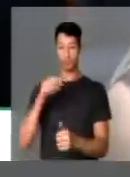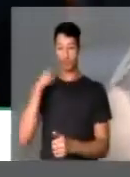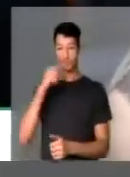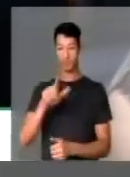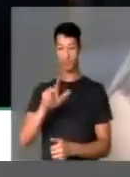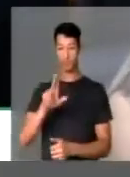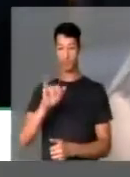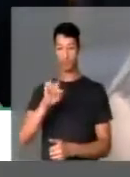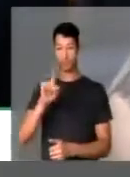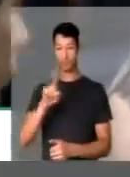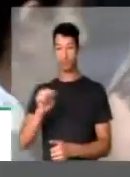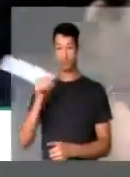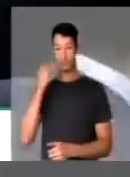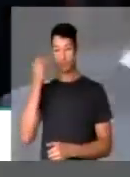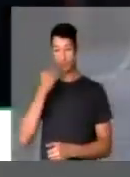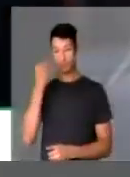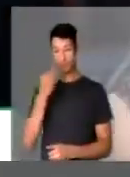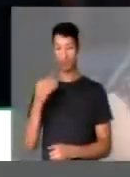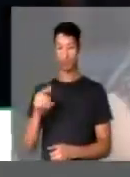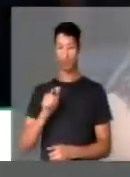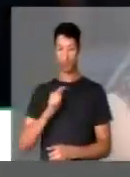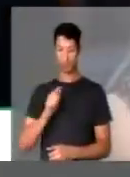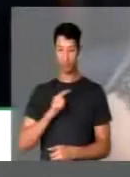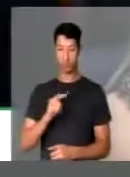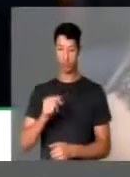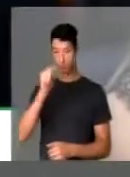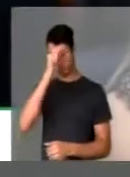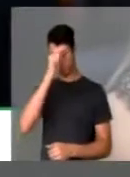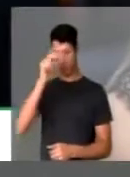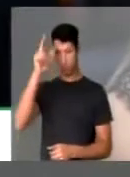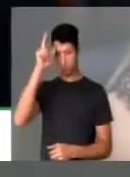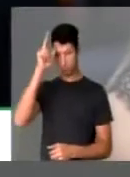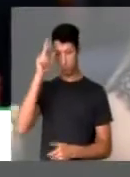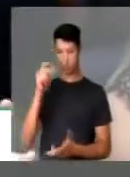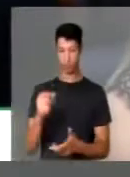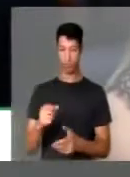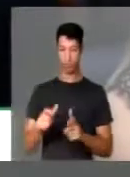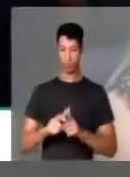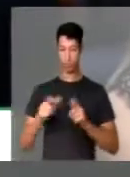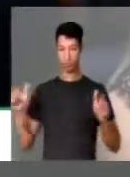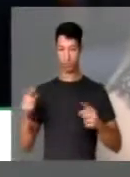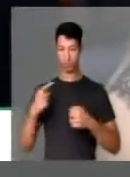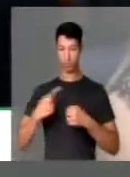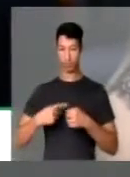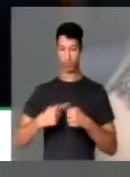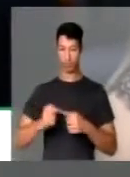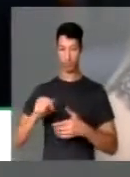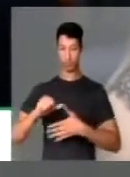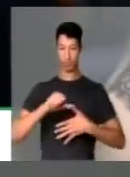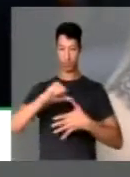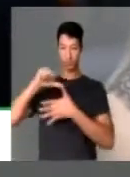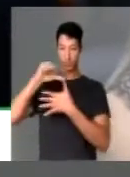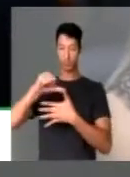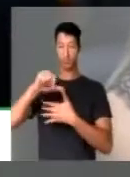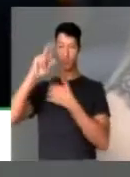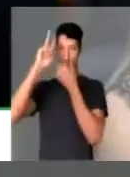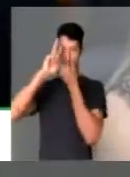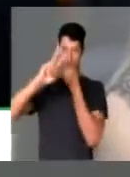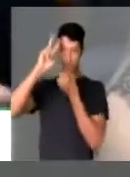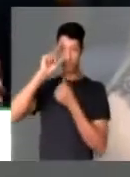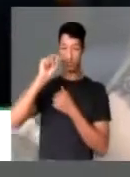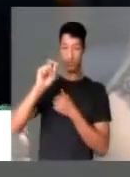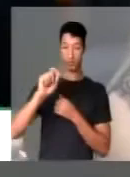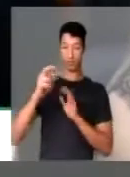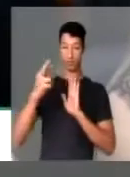Erundina, com experiência de ter sido prefeita da maior cidade da América Latina, lembra que